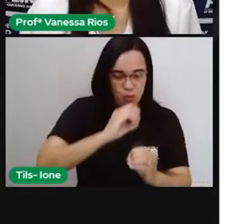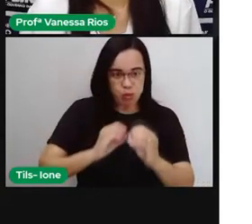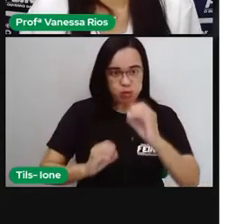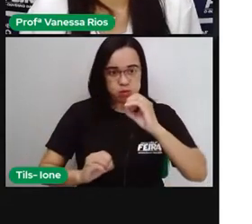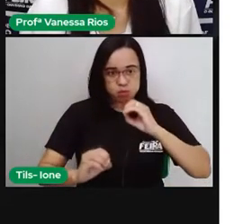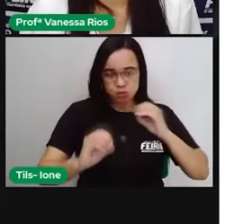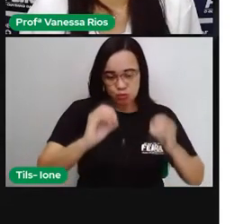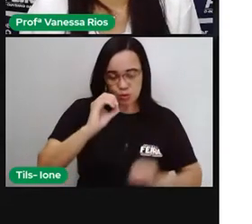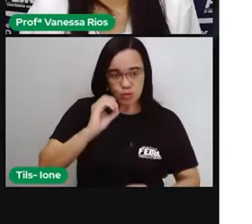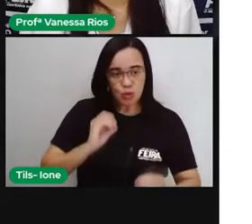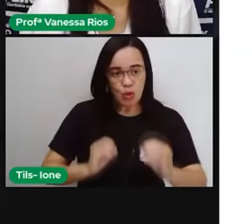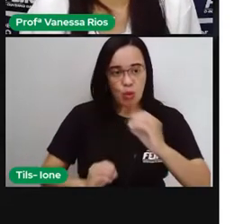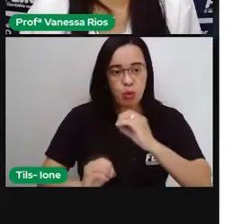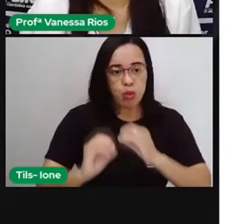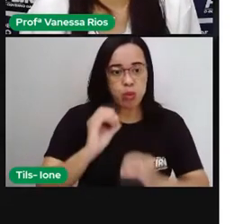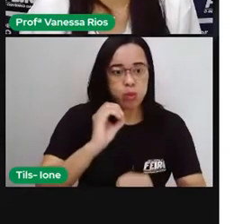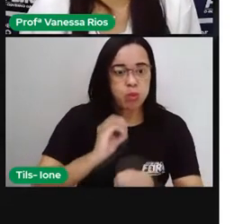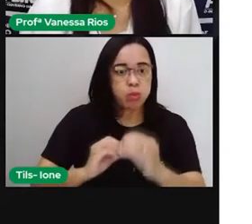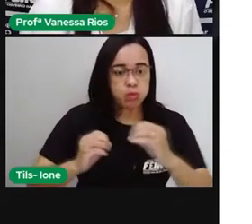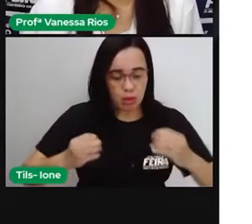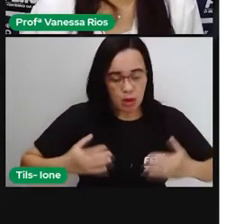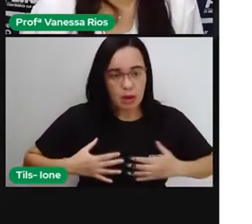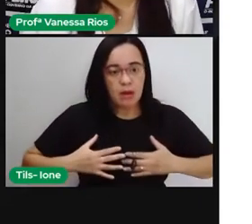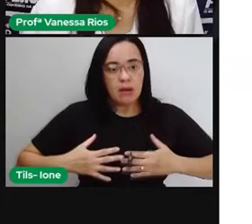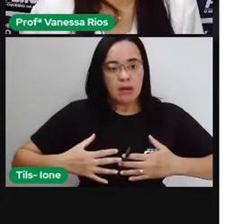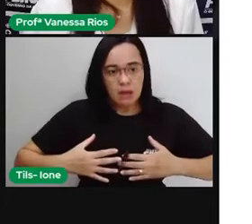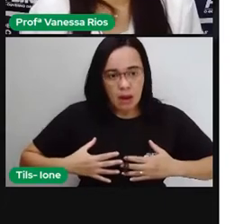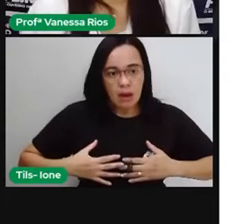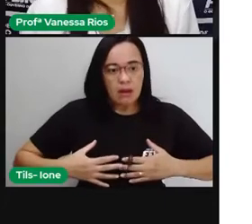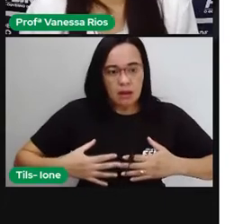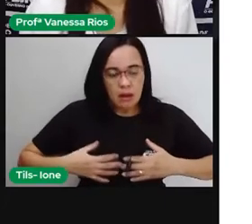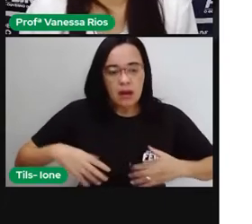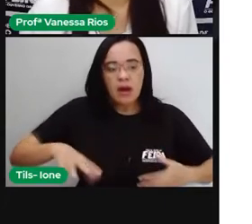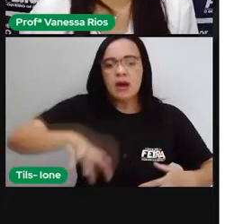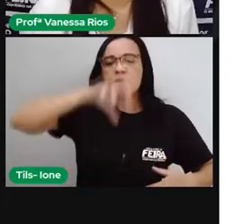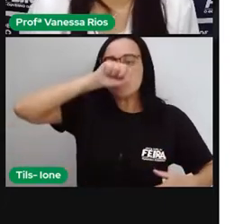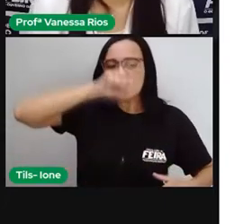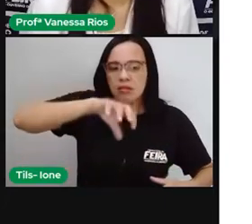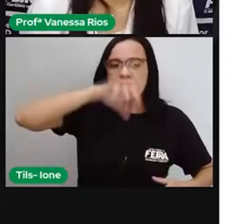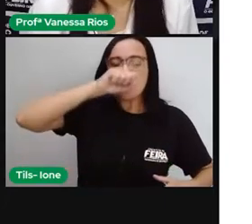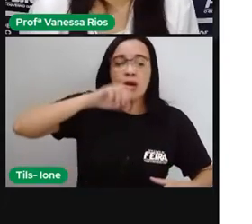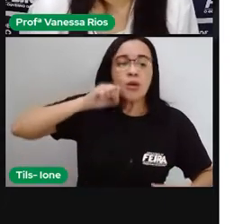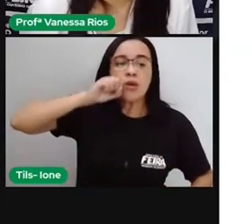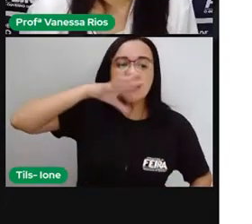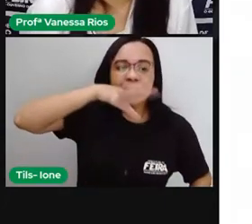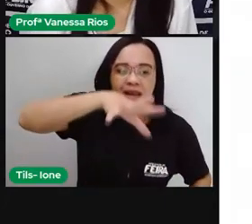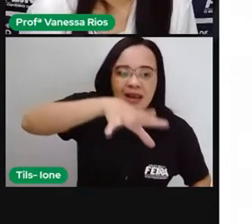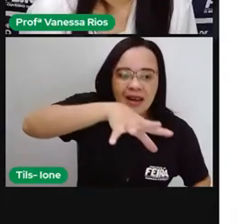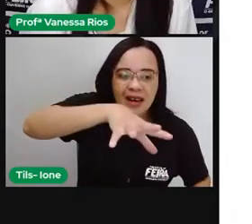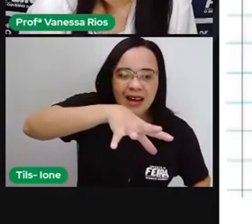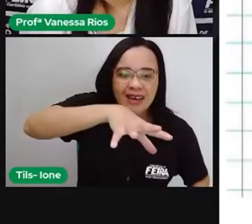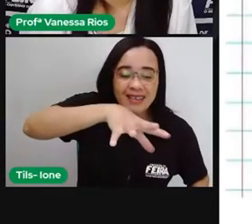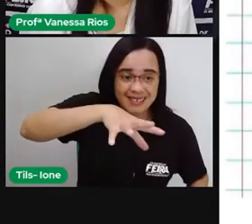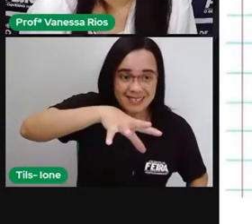para que a gente agora, através da nossa expiração, coloque o gás carbônico para fora do nosso corpo.